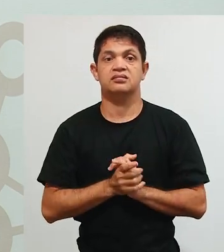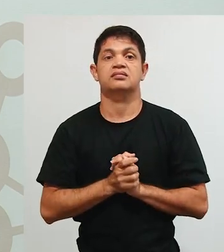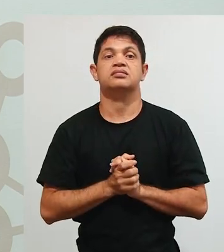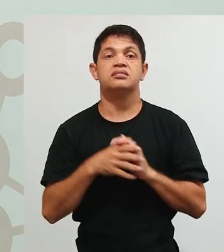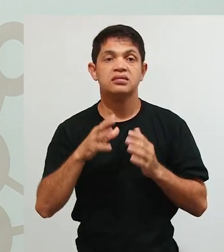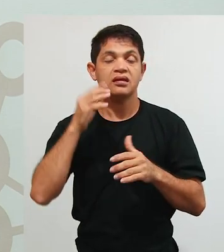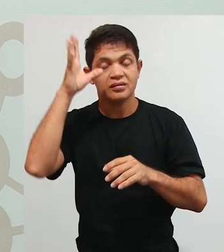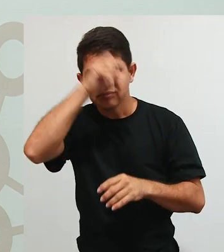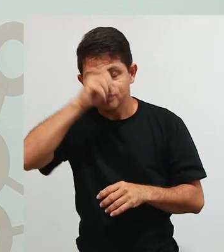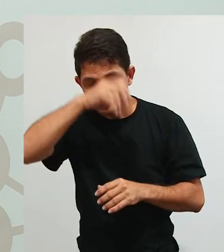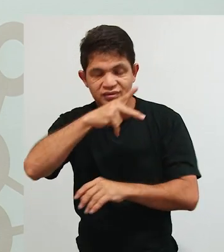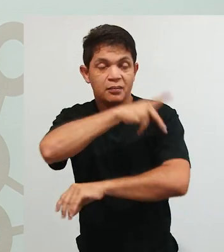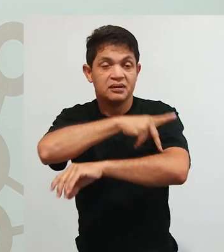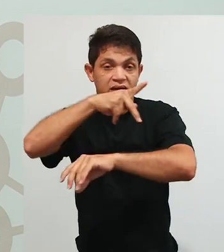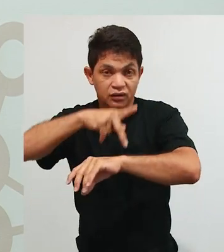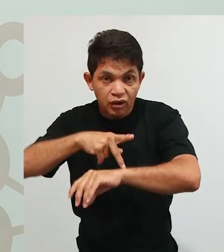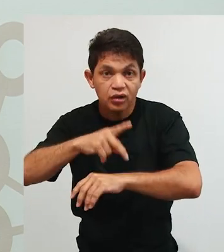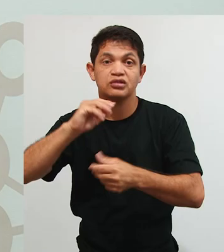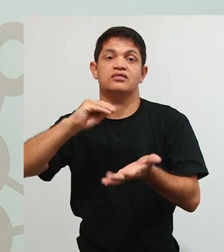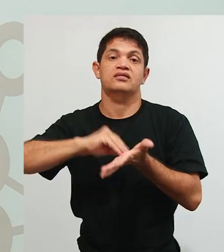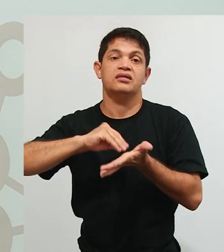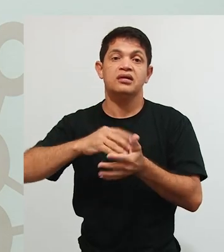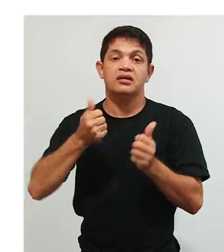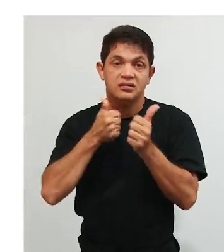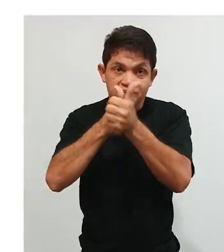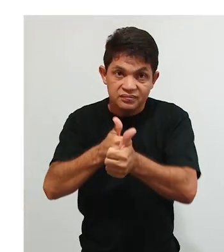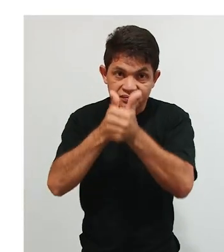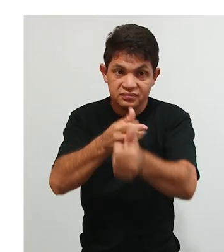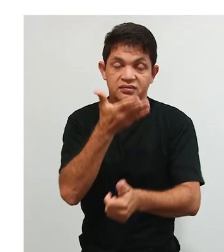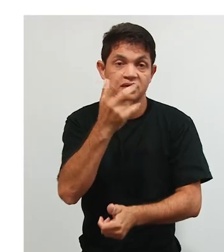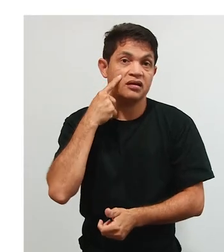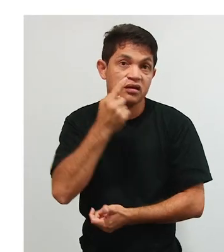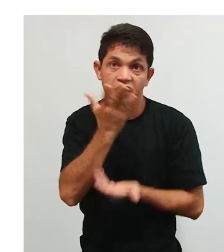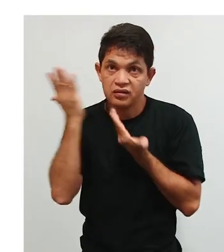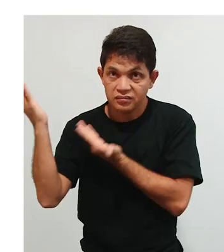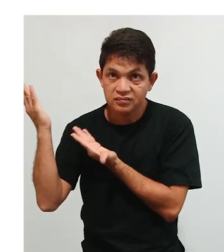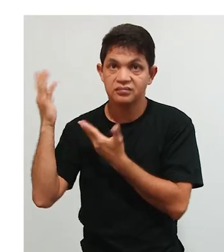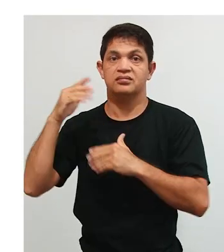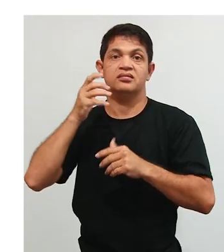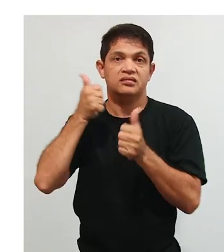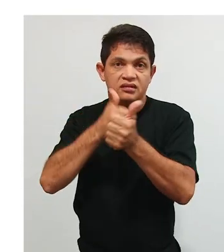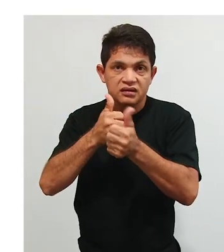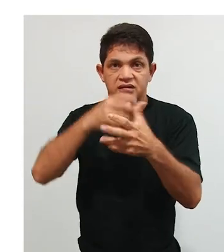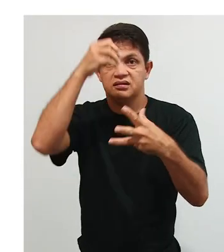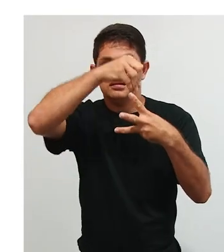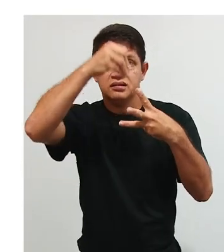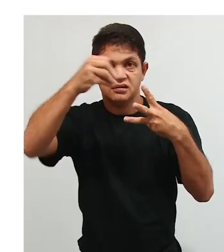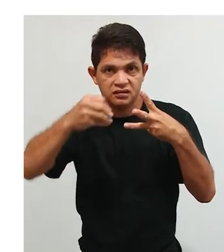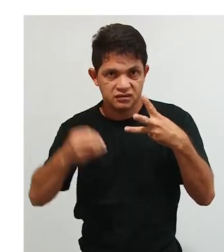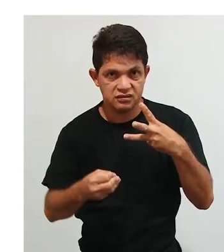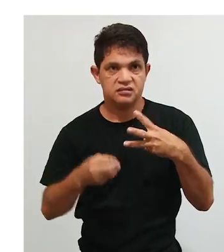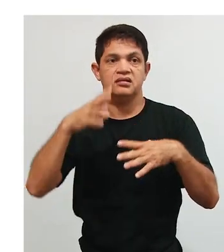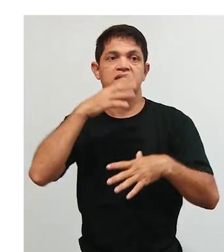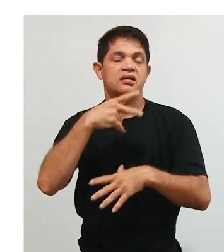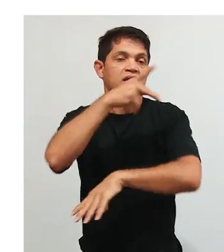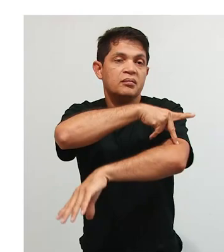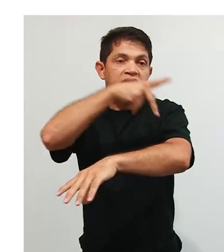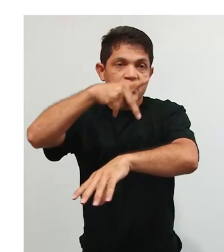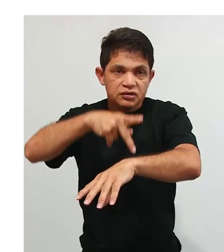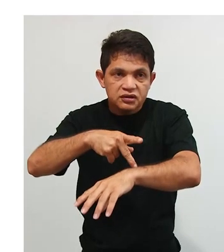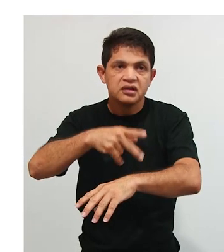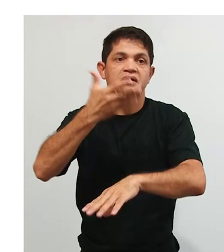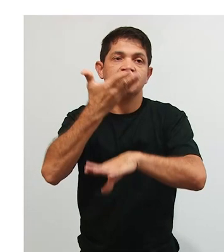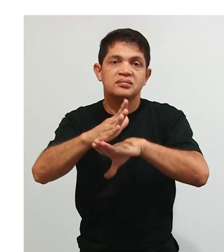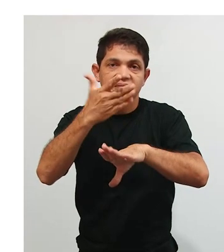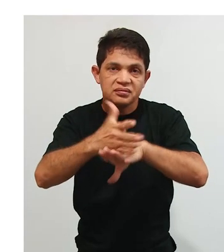na prática pedagógica. Então, vamos acompanhar aí. Quais são as implicações dessas concepções inatistas numa pedagogia, numa